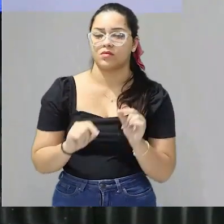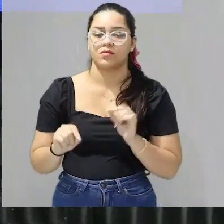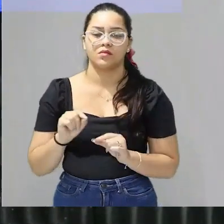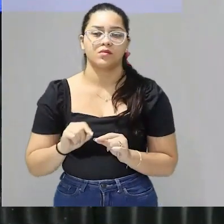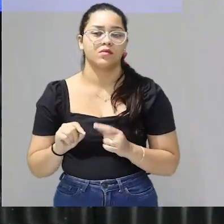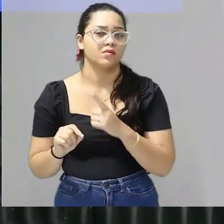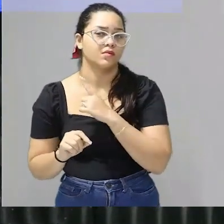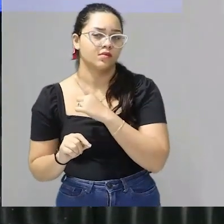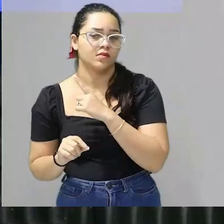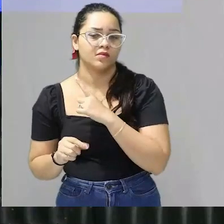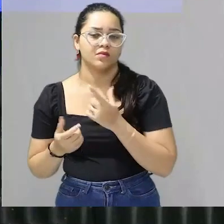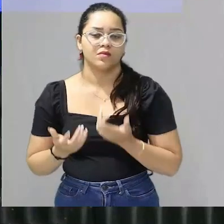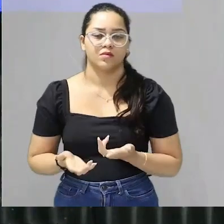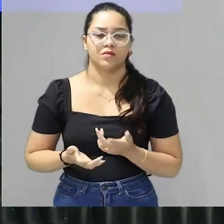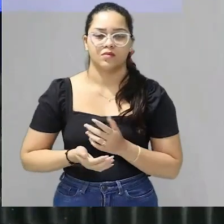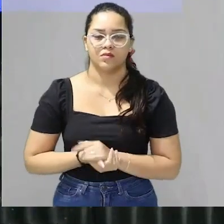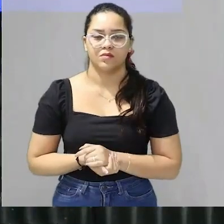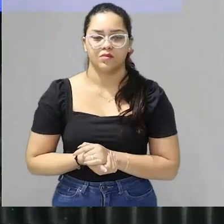tais